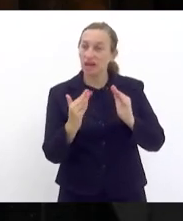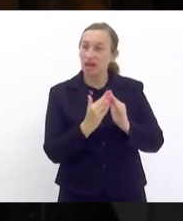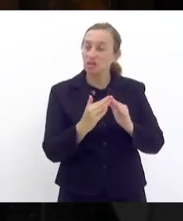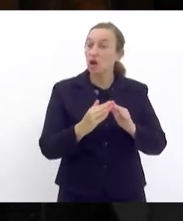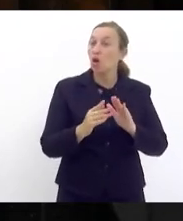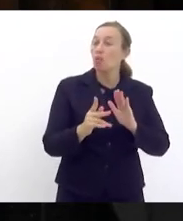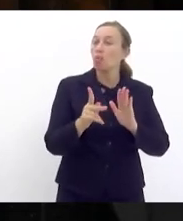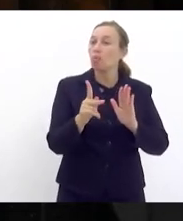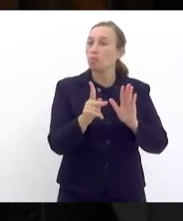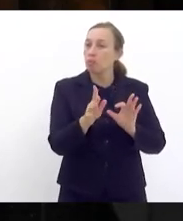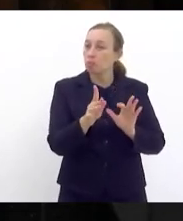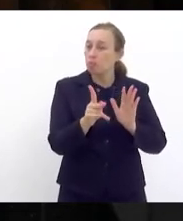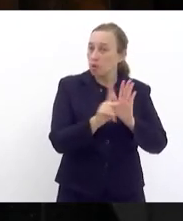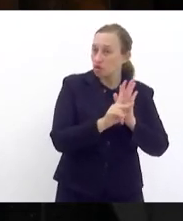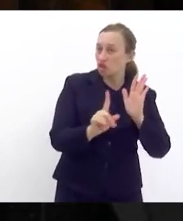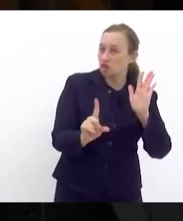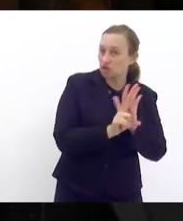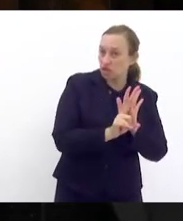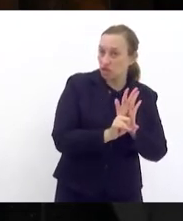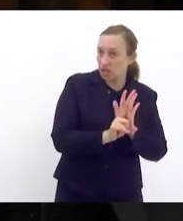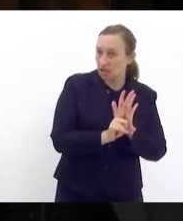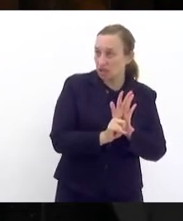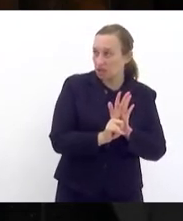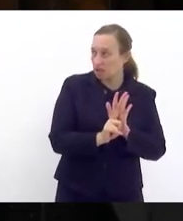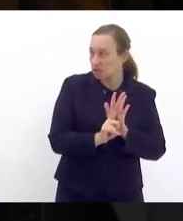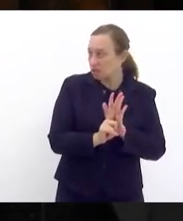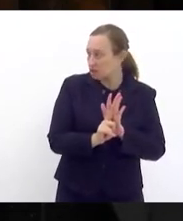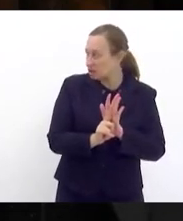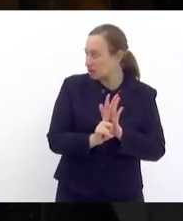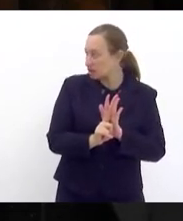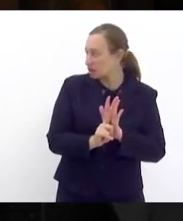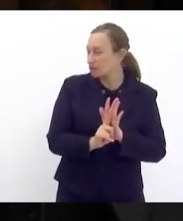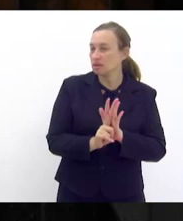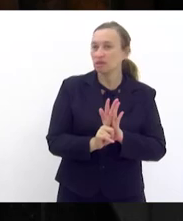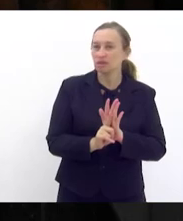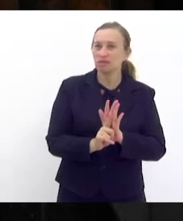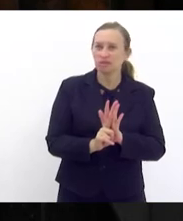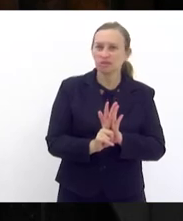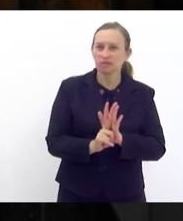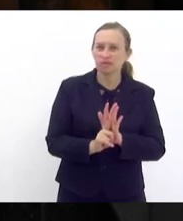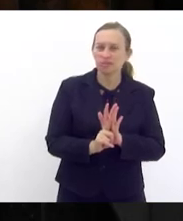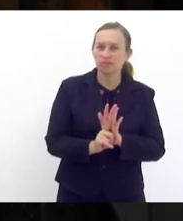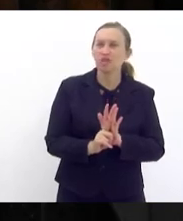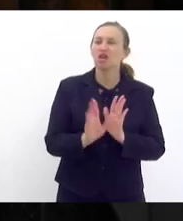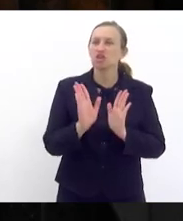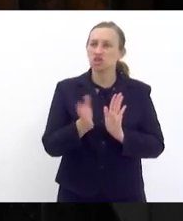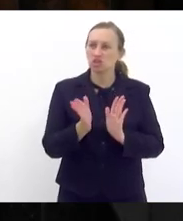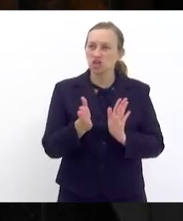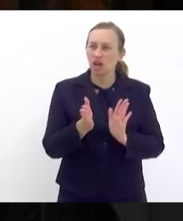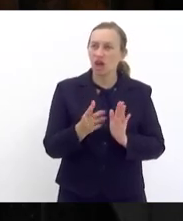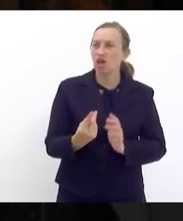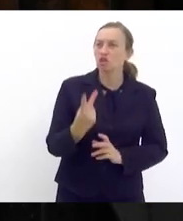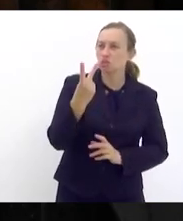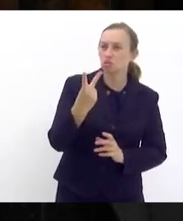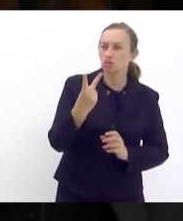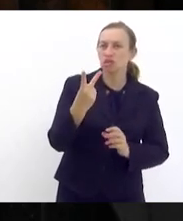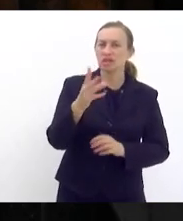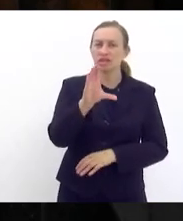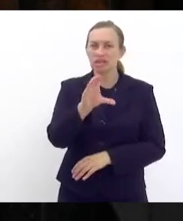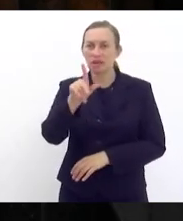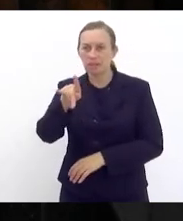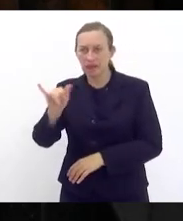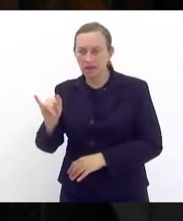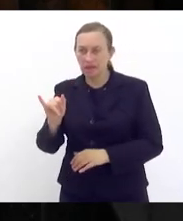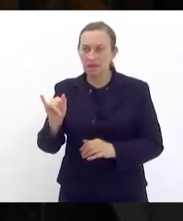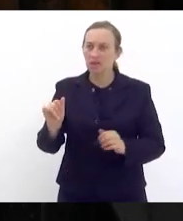conceito de devedor quanto mais. aliás eu já participei duas CPIs que